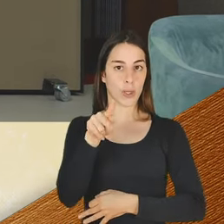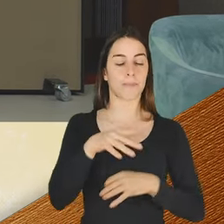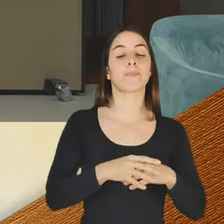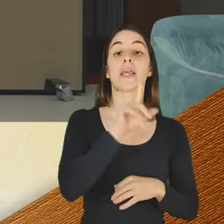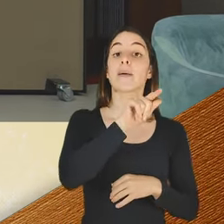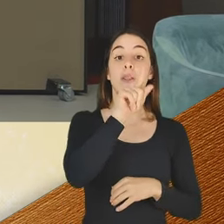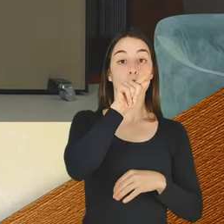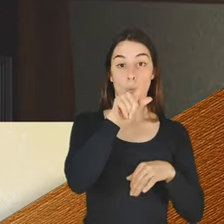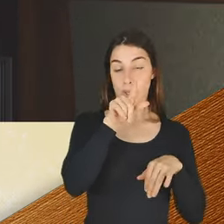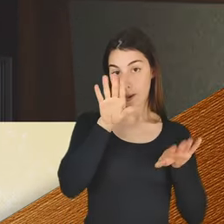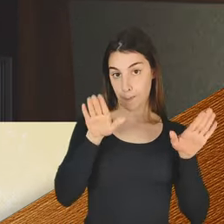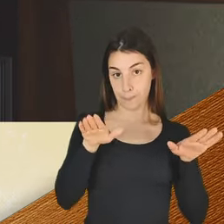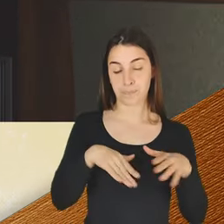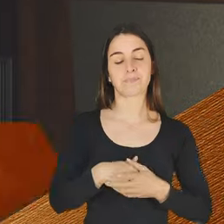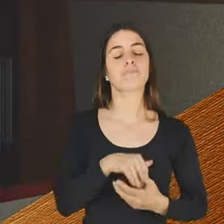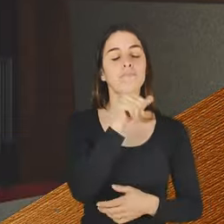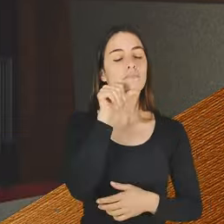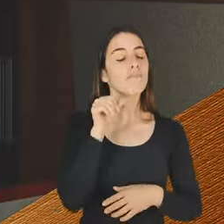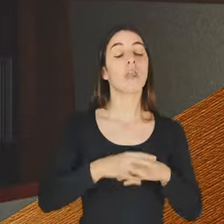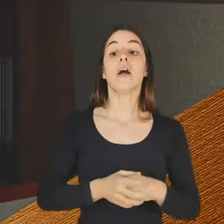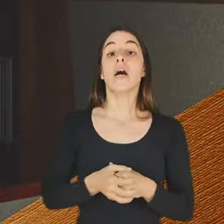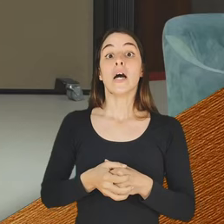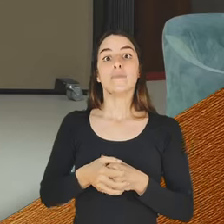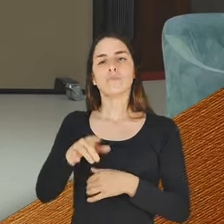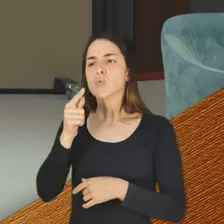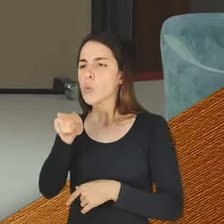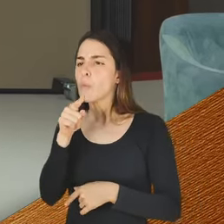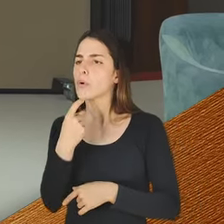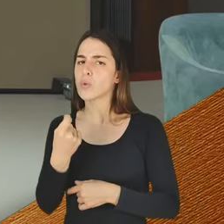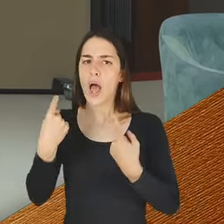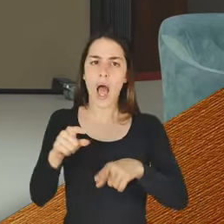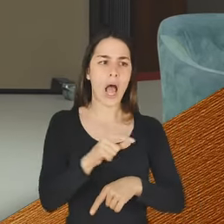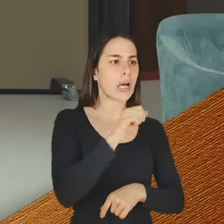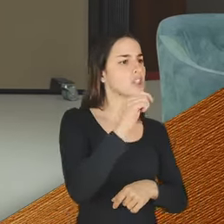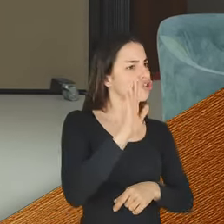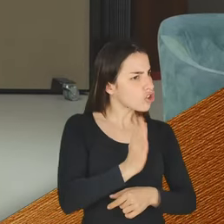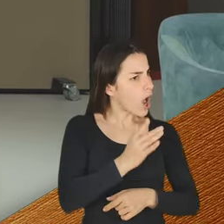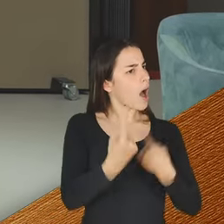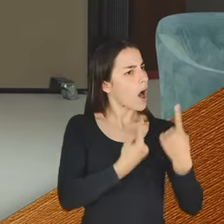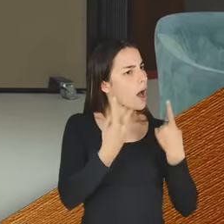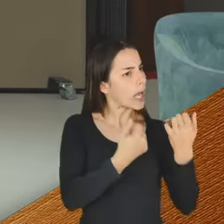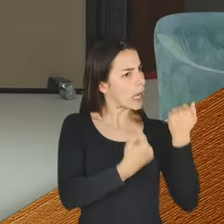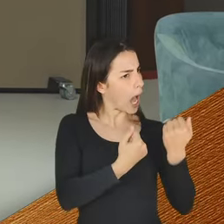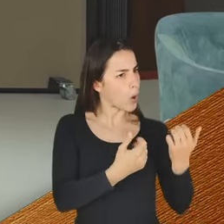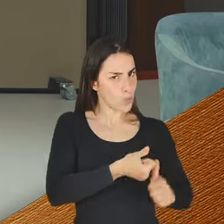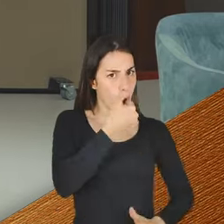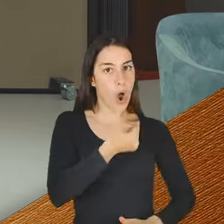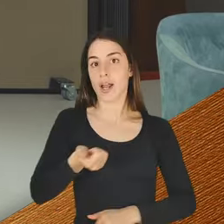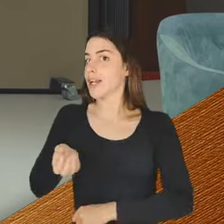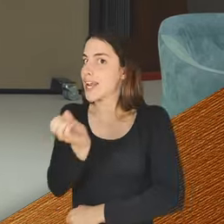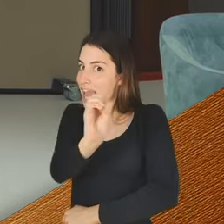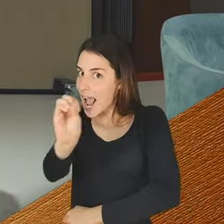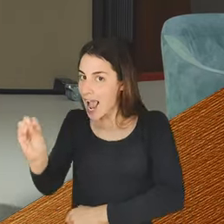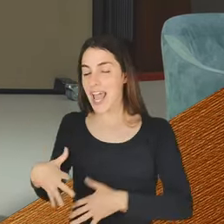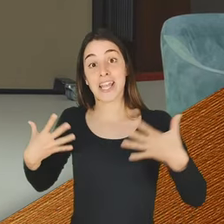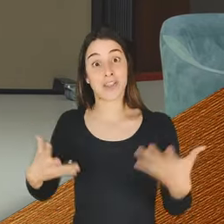E Joana, não tens uma pergunta para mim? Muito bem apanhado, já alguém ganhou o nosso carro? Ninguém ganhou, ninguém ganhou. Por isso o